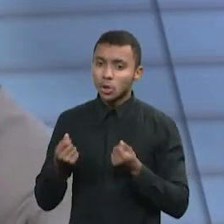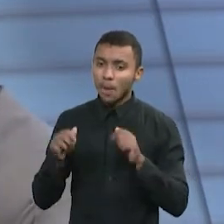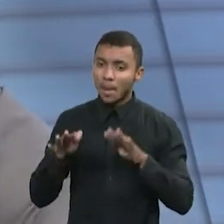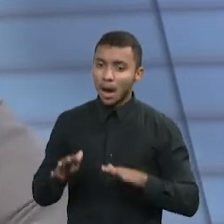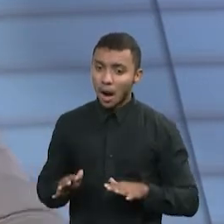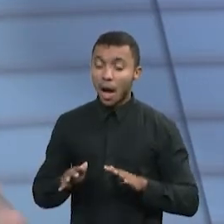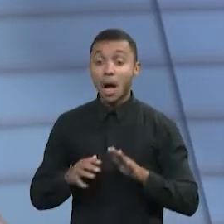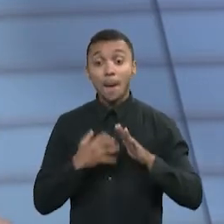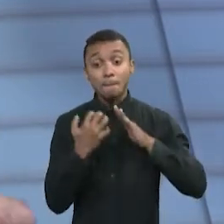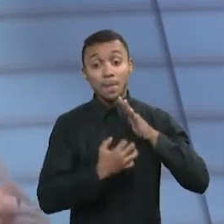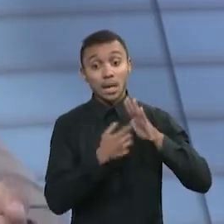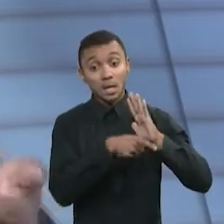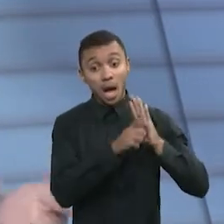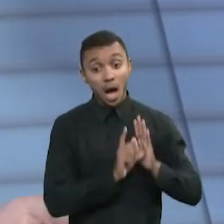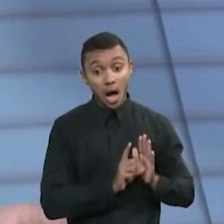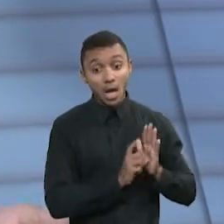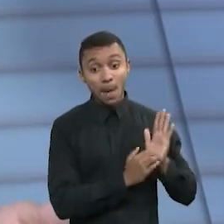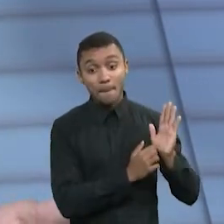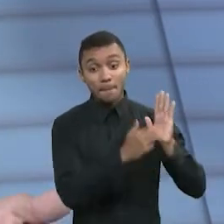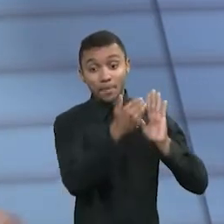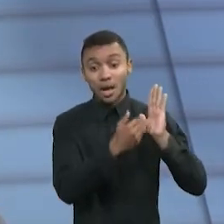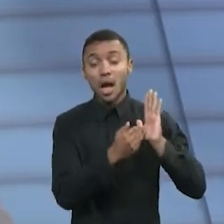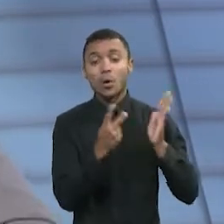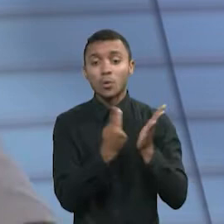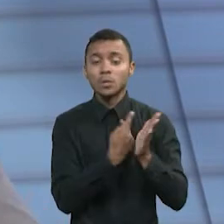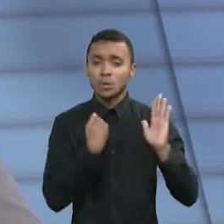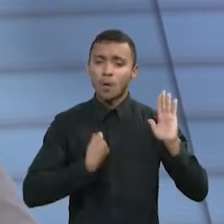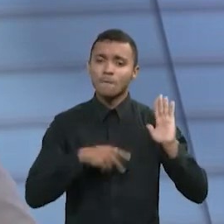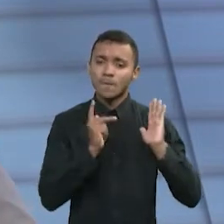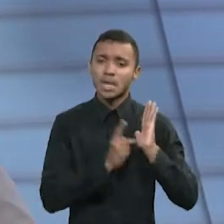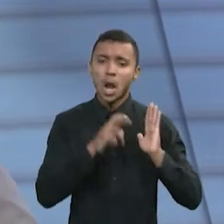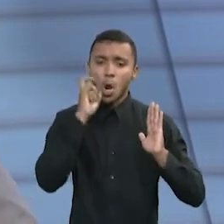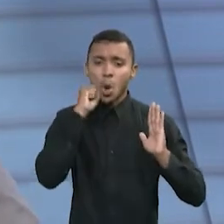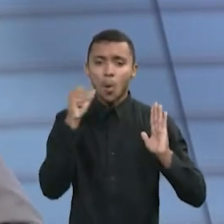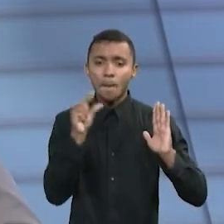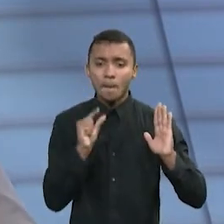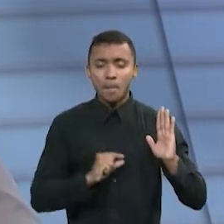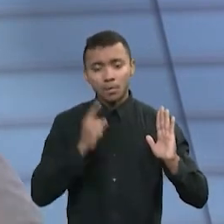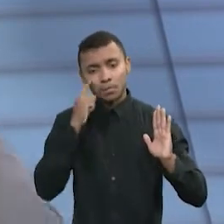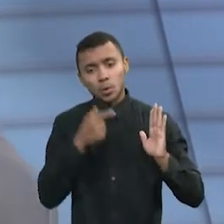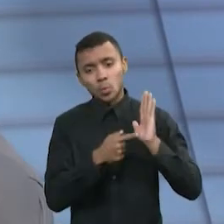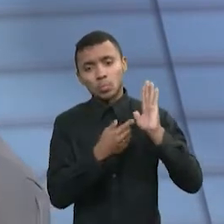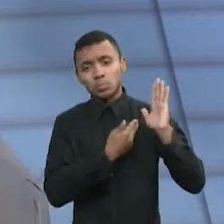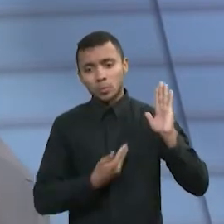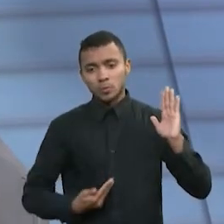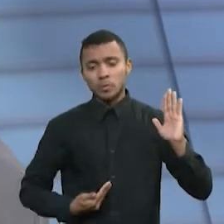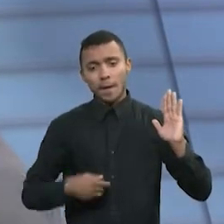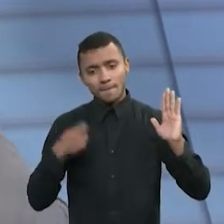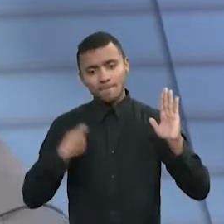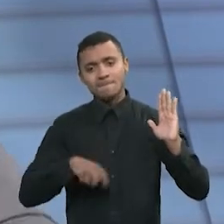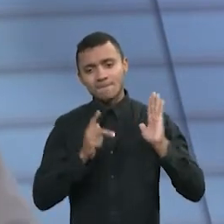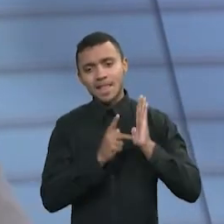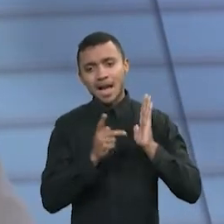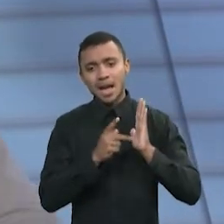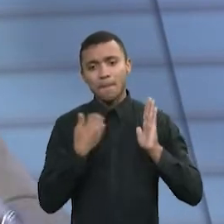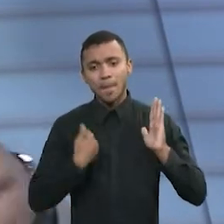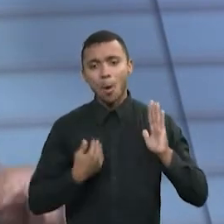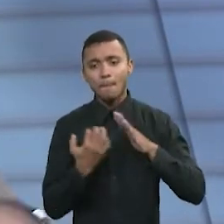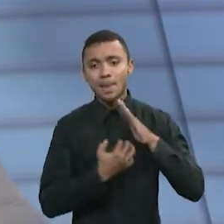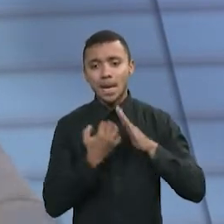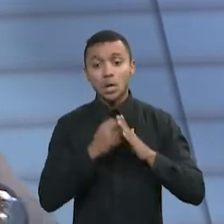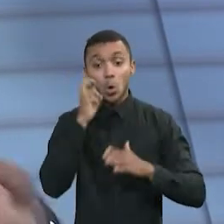empresa precisa demonstrar que ela perdeu o resultado. Ela precisa demonstrar para o governo que ela caiu em faturamento. ela demonstra por meio de